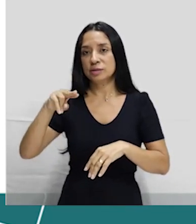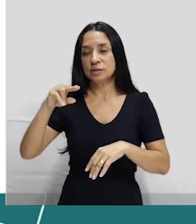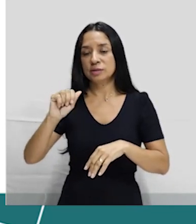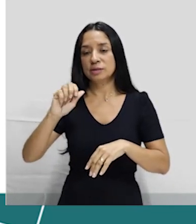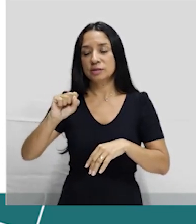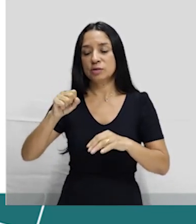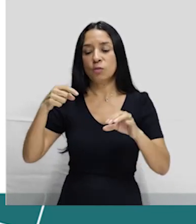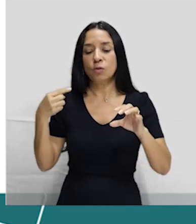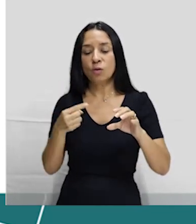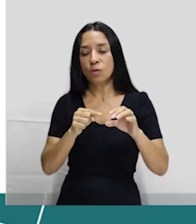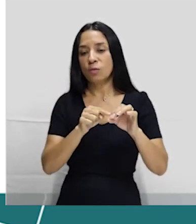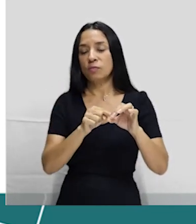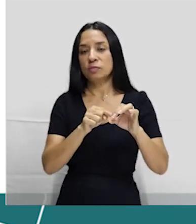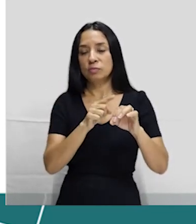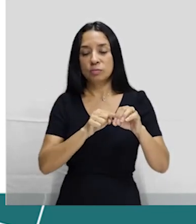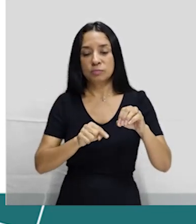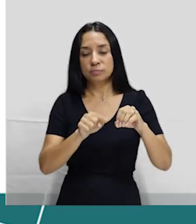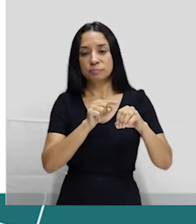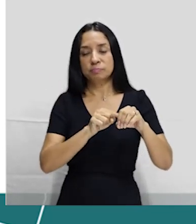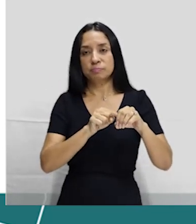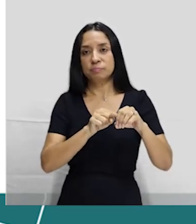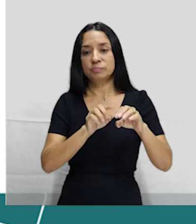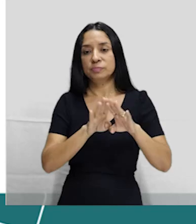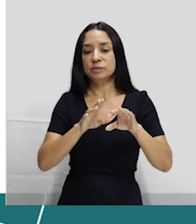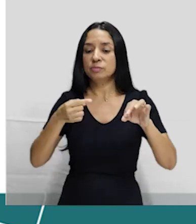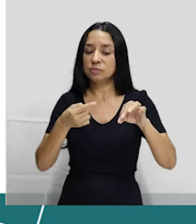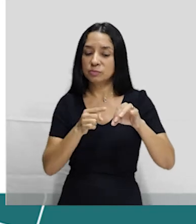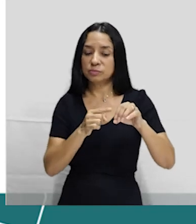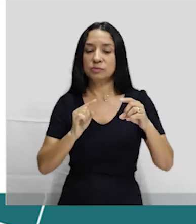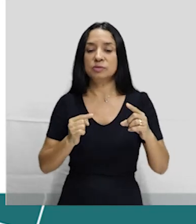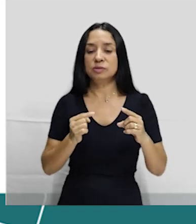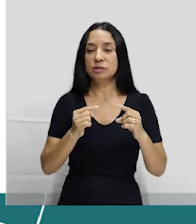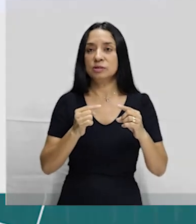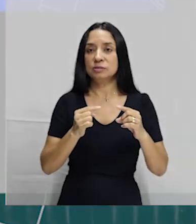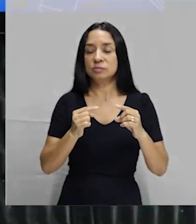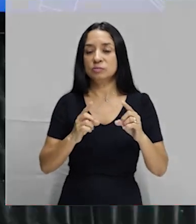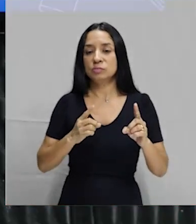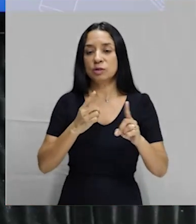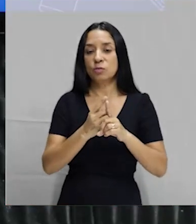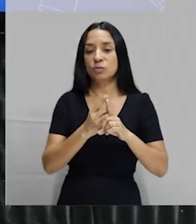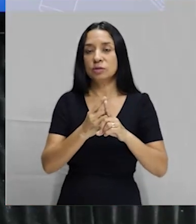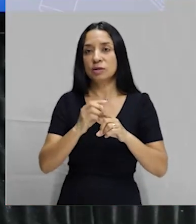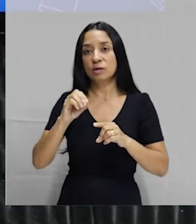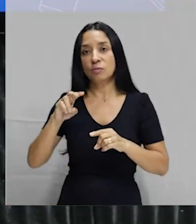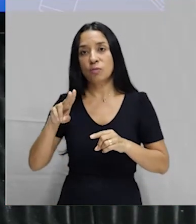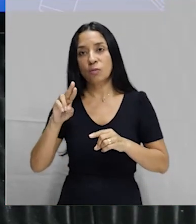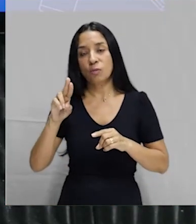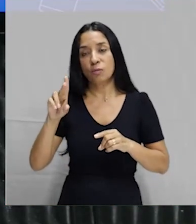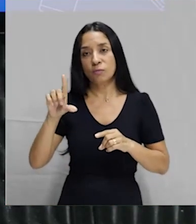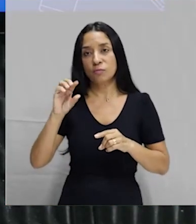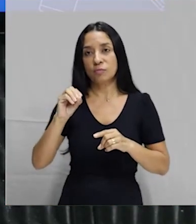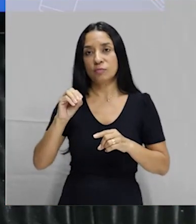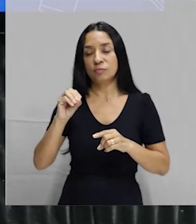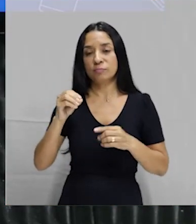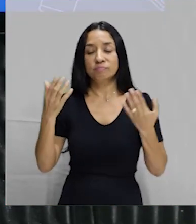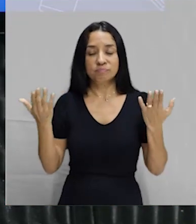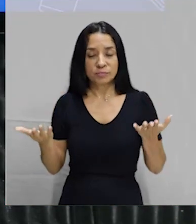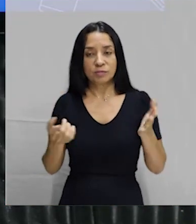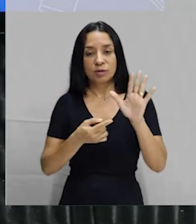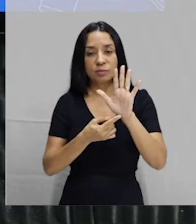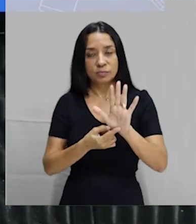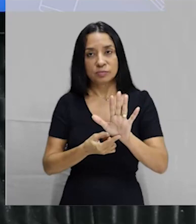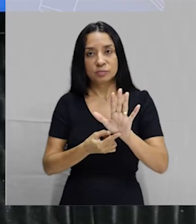passar para o útero e também o espermatozoide não vai poder se encontrar com este óvulo. Então, eu apresentei os métodos